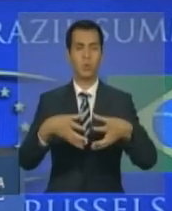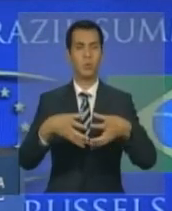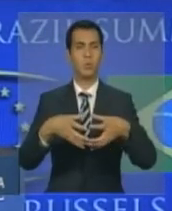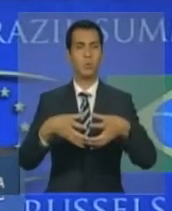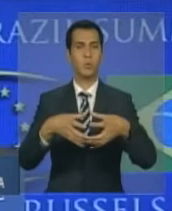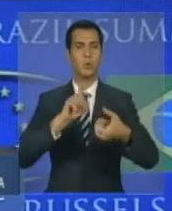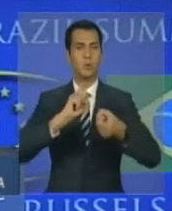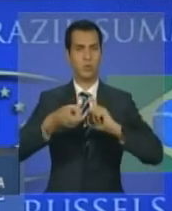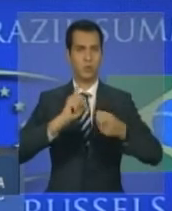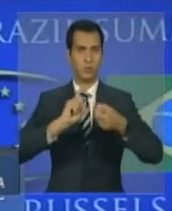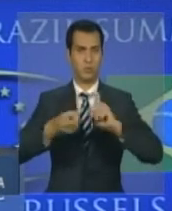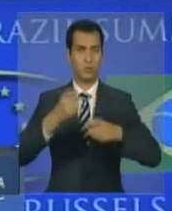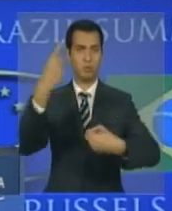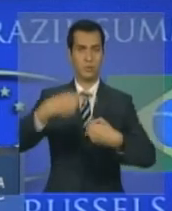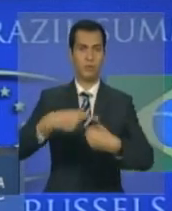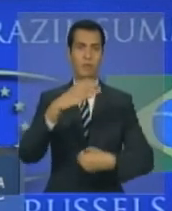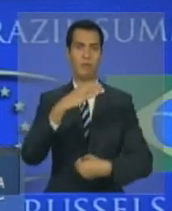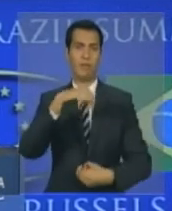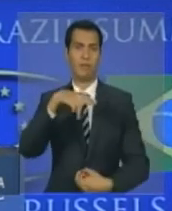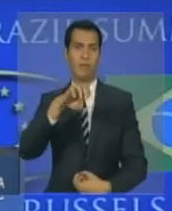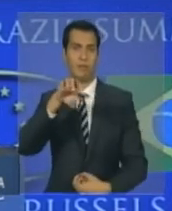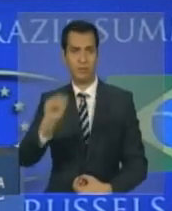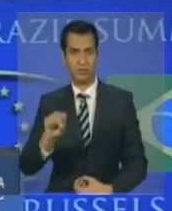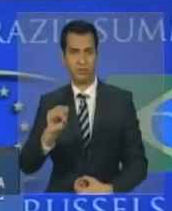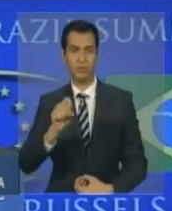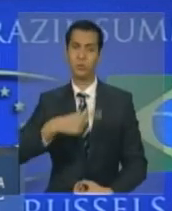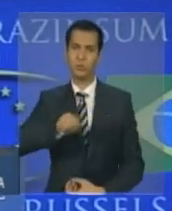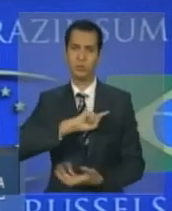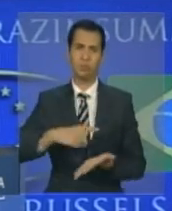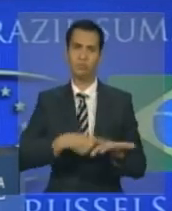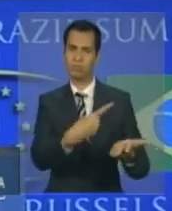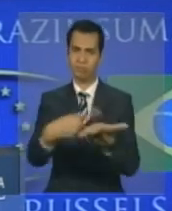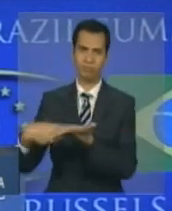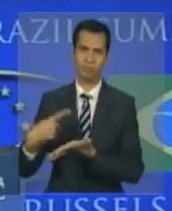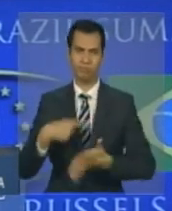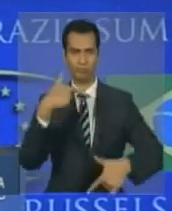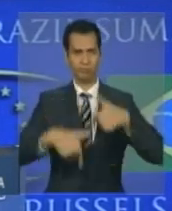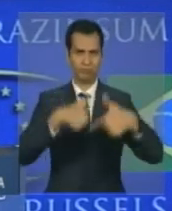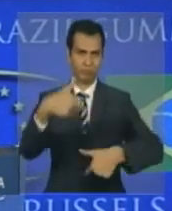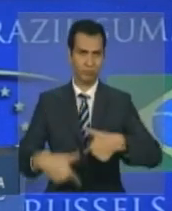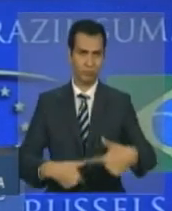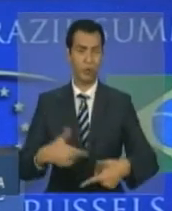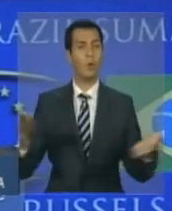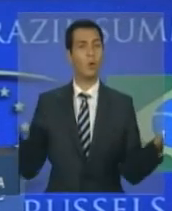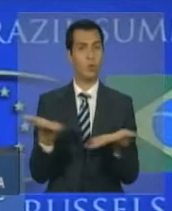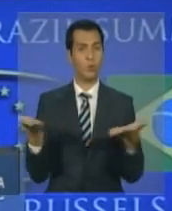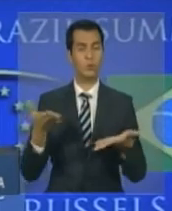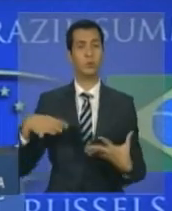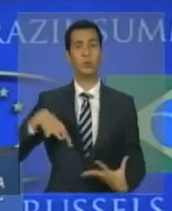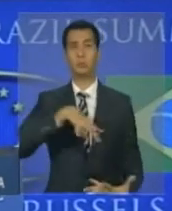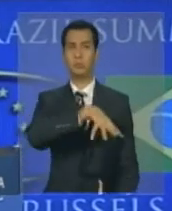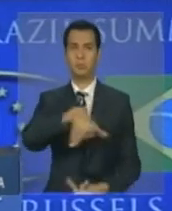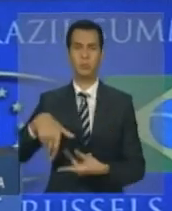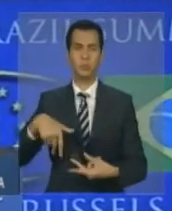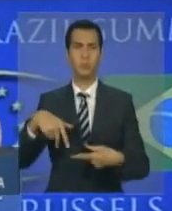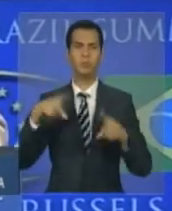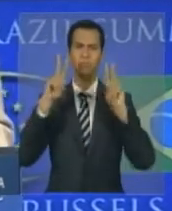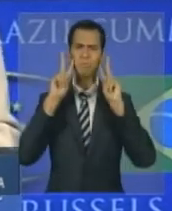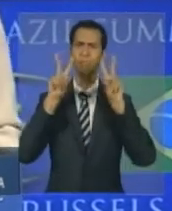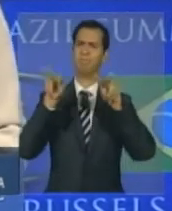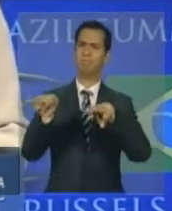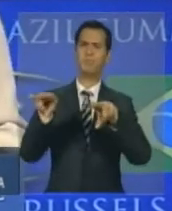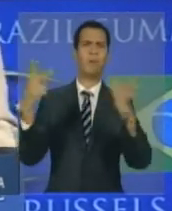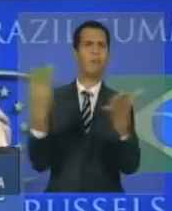ação coordenada. O mundo olha hoje com enorme preocupação a situação econômica dos países